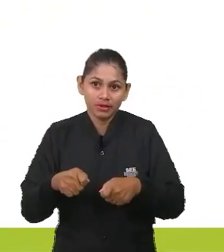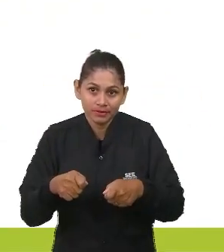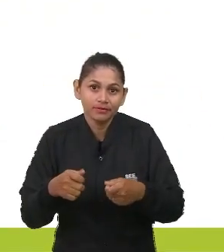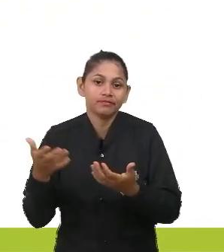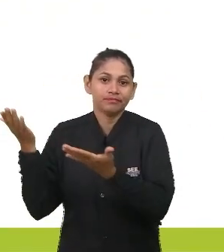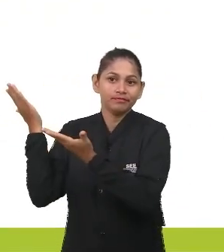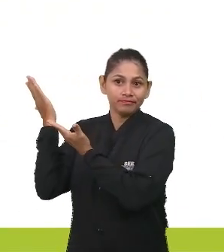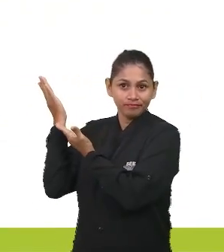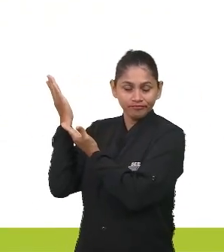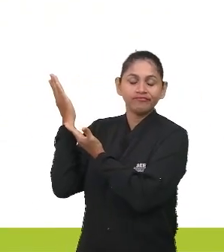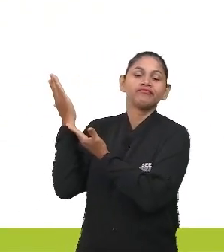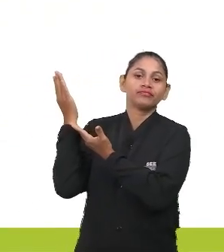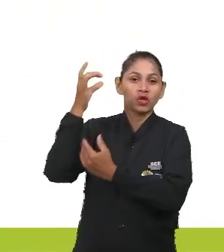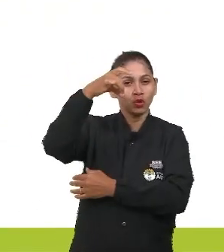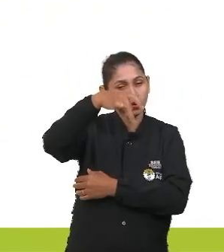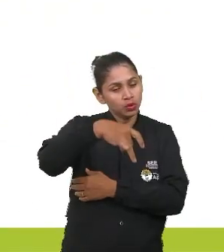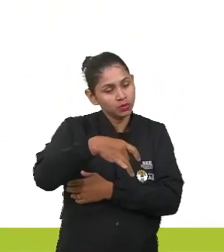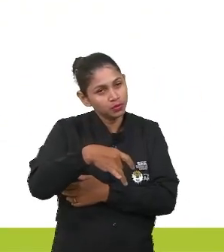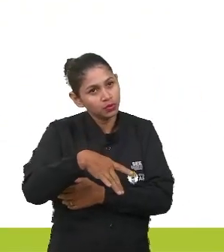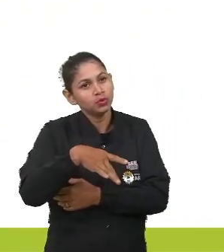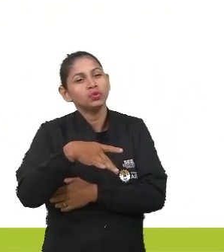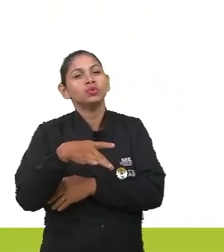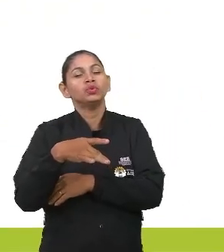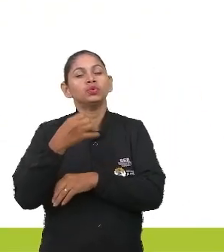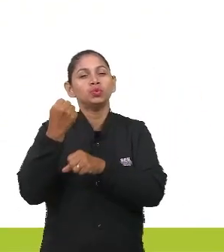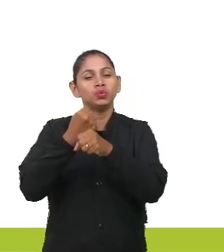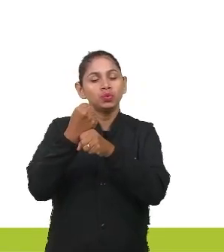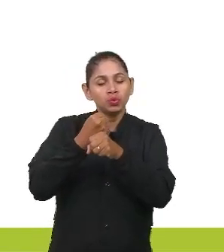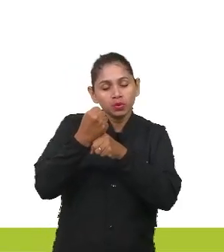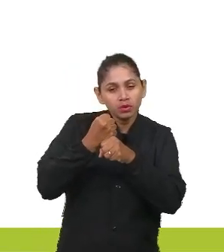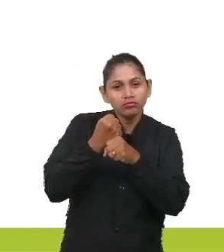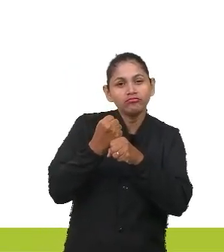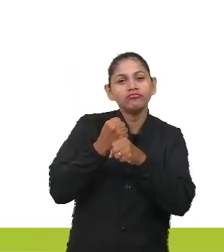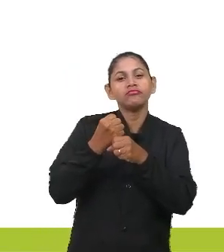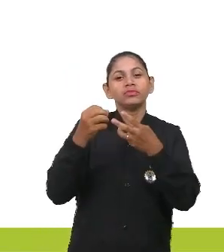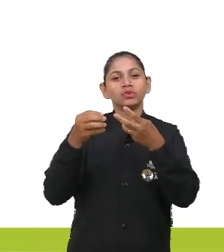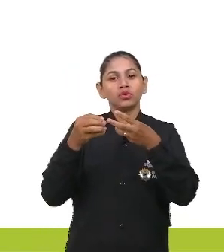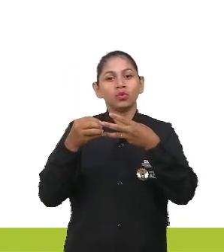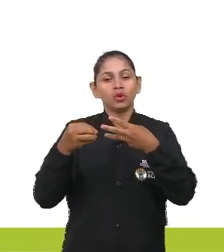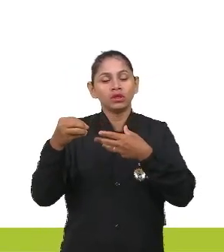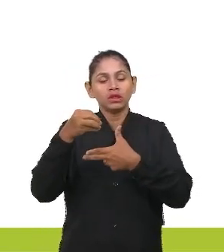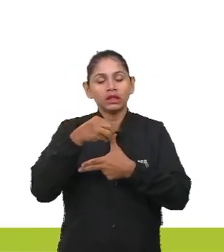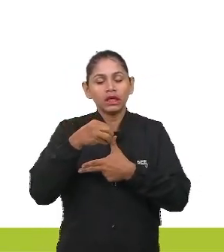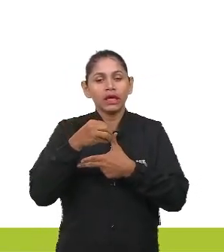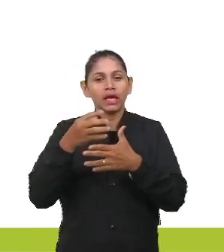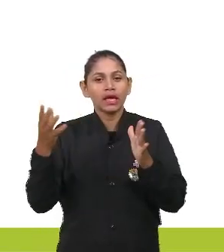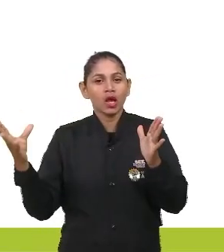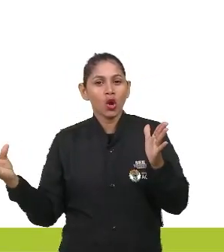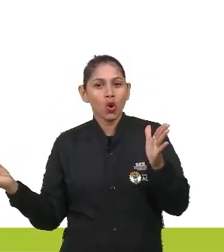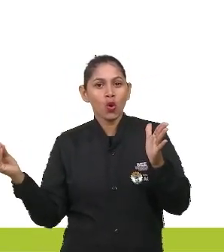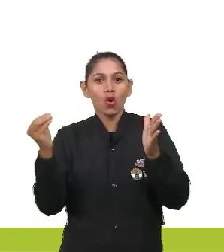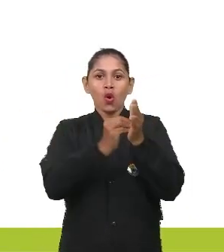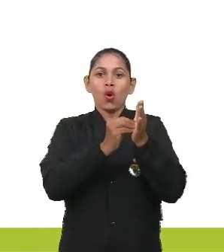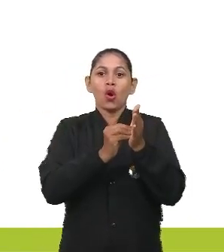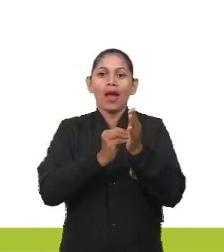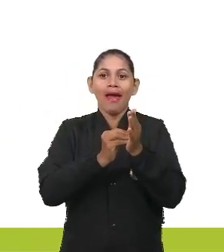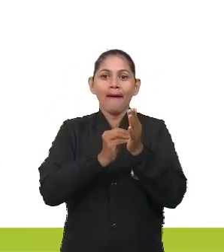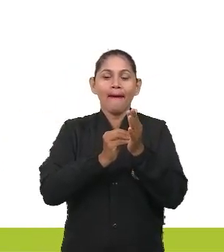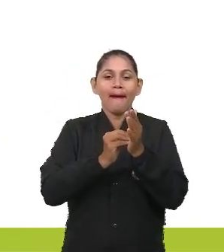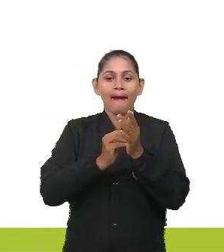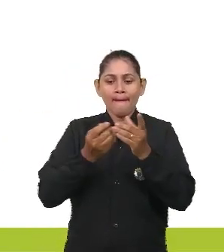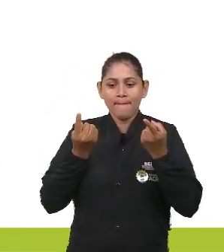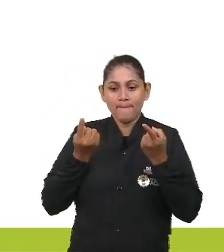anos, o Enem sempre tem colocado esta primeira palavrinha aí, que é desafios, que é já para lhe dar uma noção,